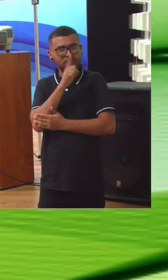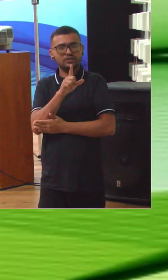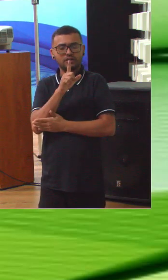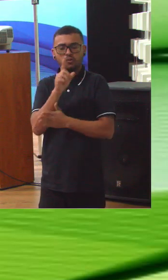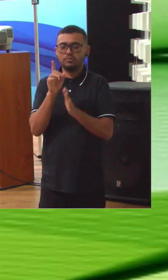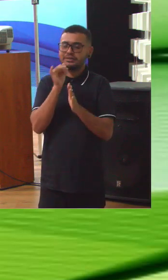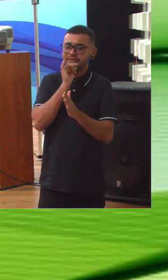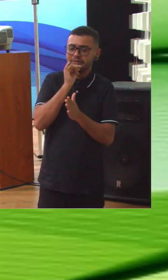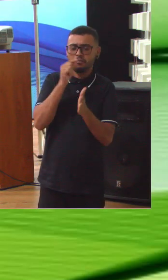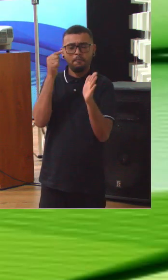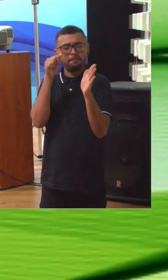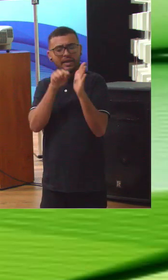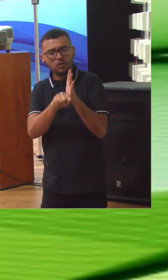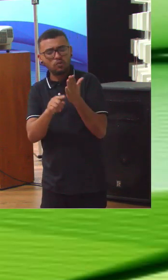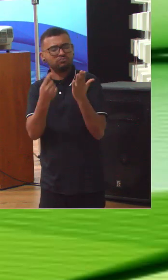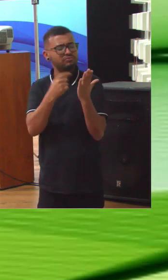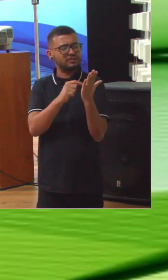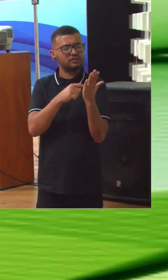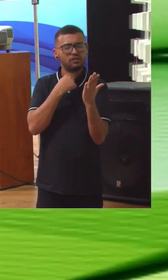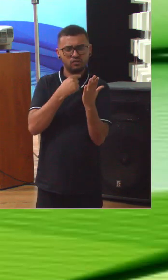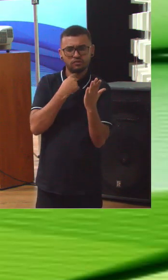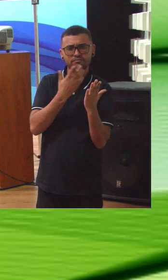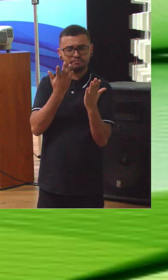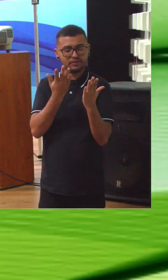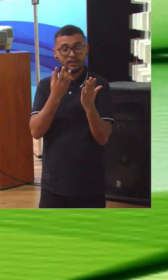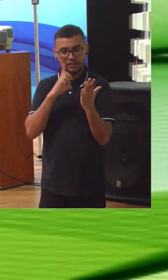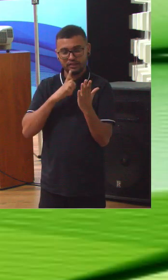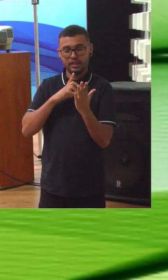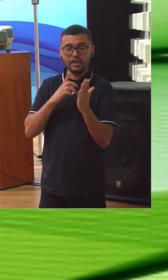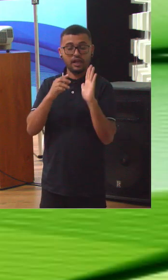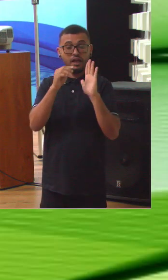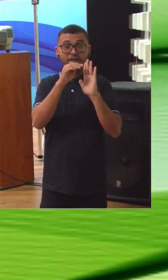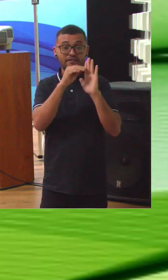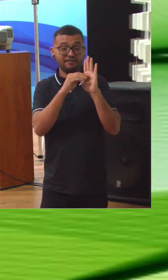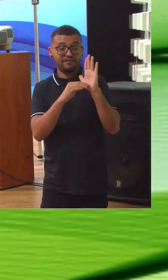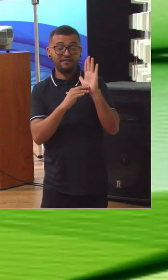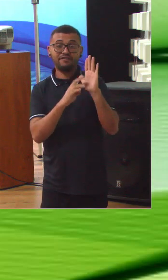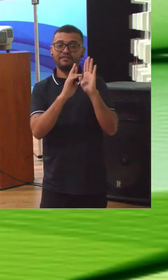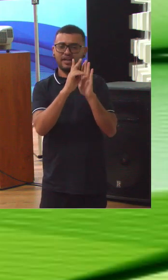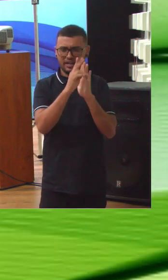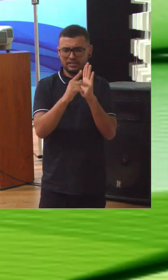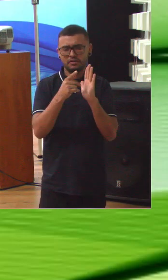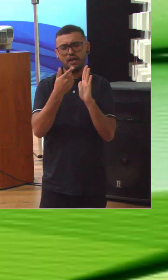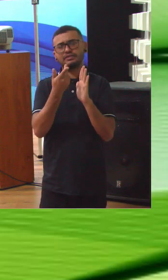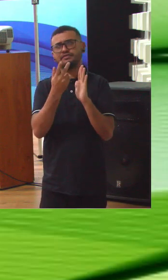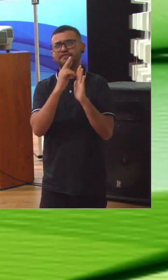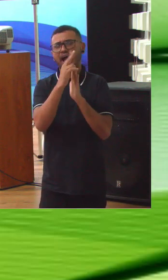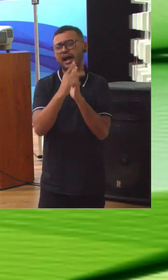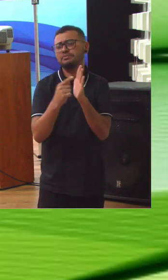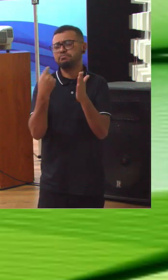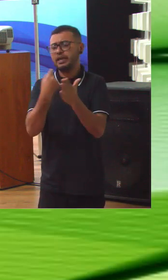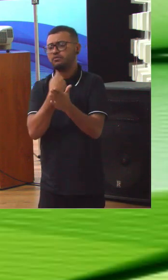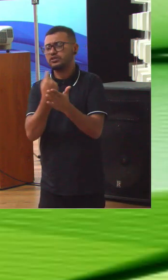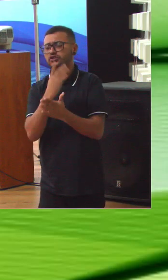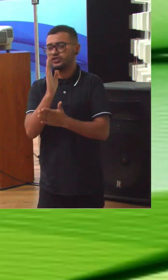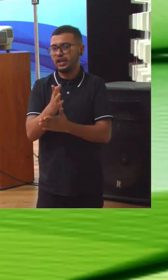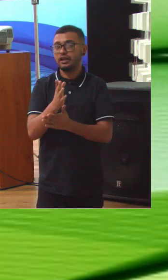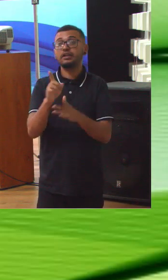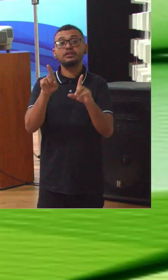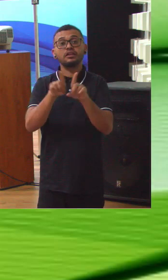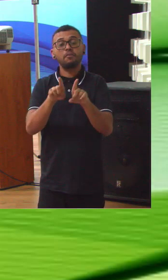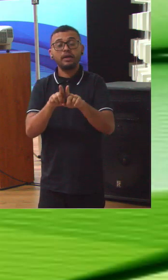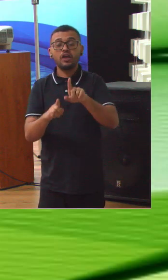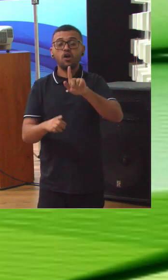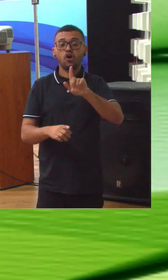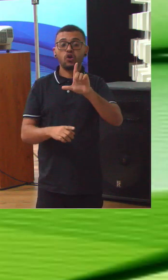declaração, àquela pergunta, àquele conceito. Nós temos uma lista de perguntas frequentemente feitas, nós temos um glossário para que todo mundo